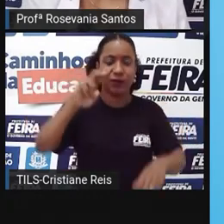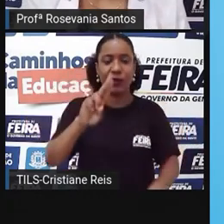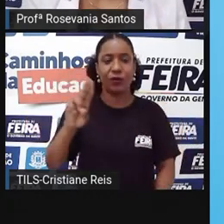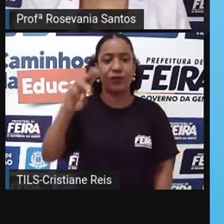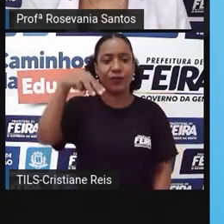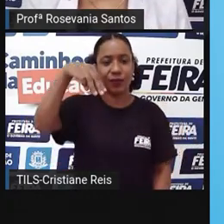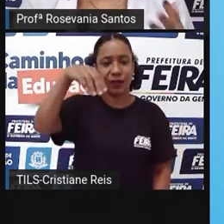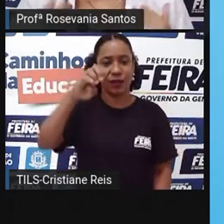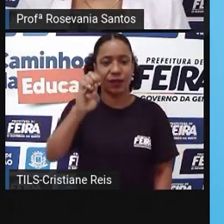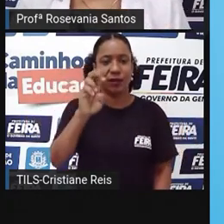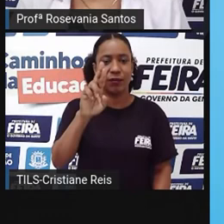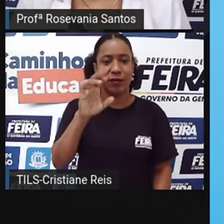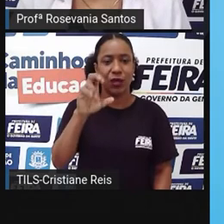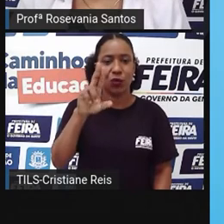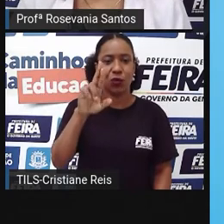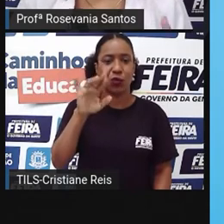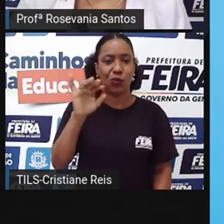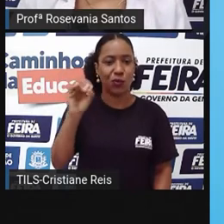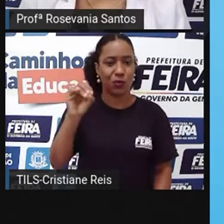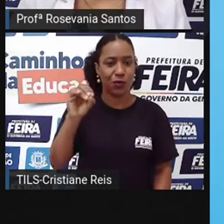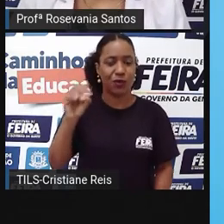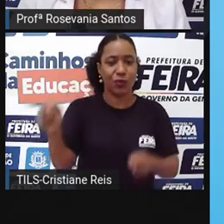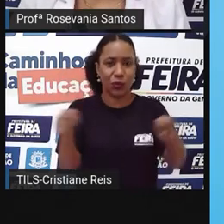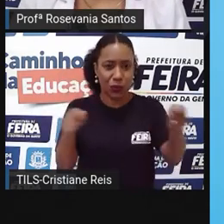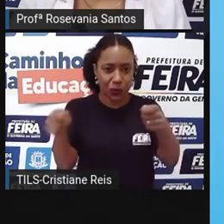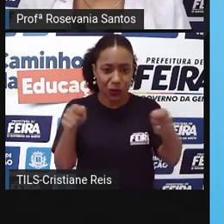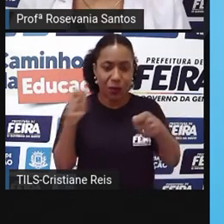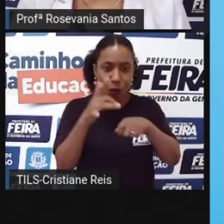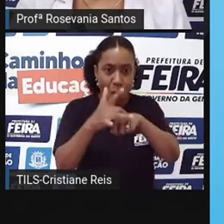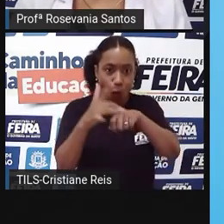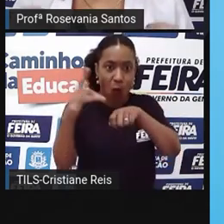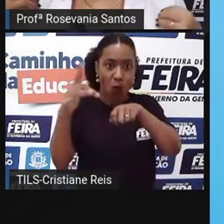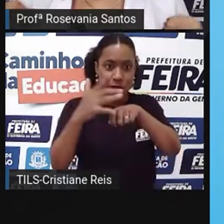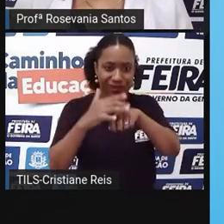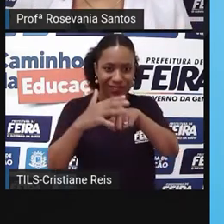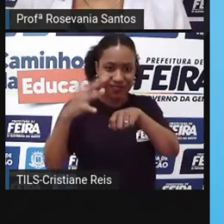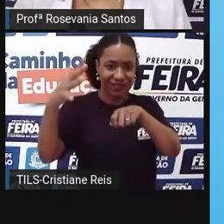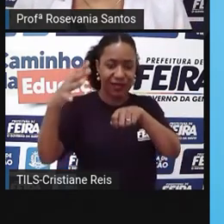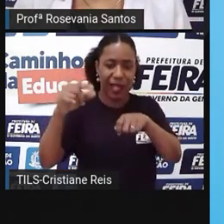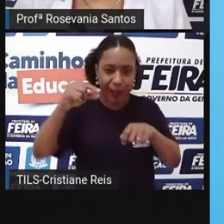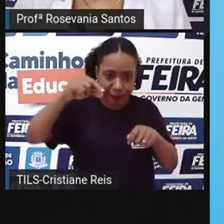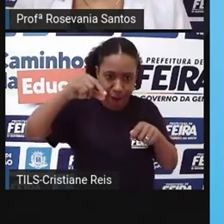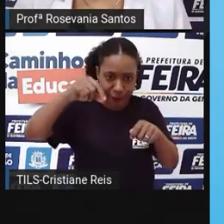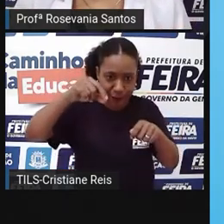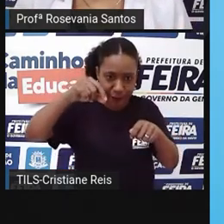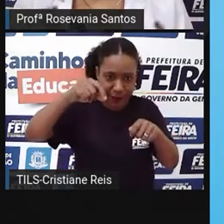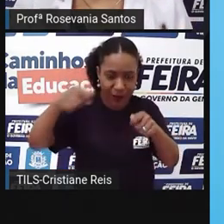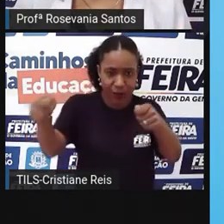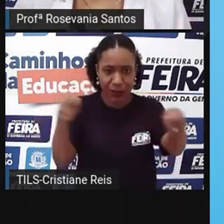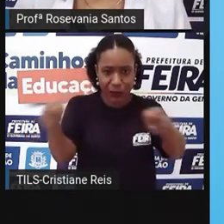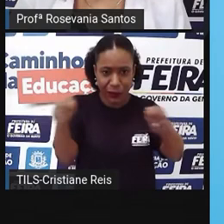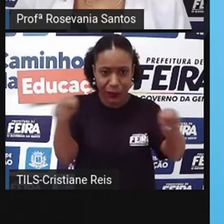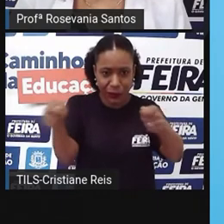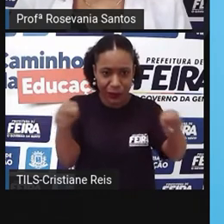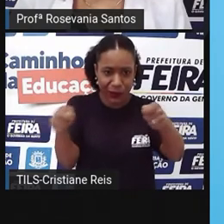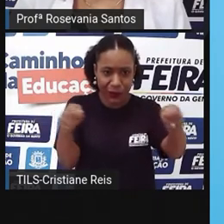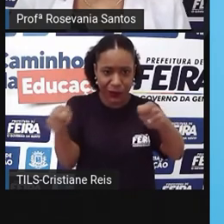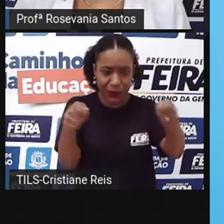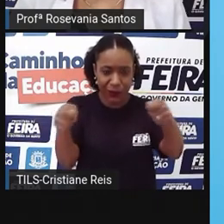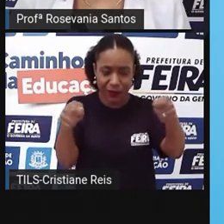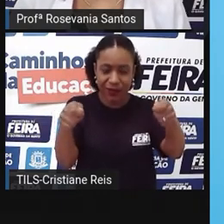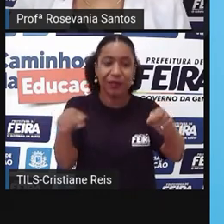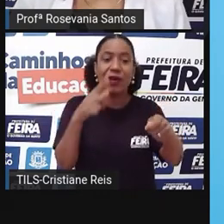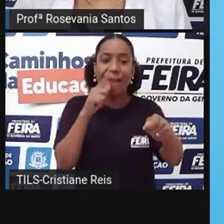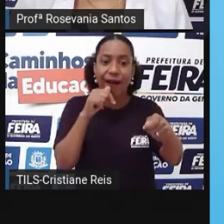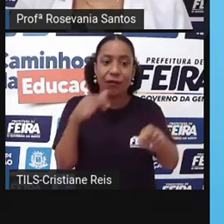para os rios, como também para a saúde humana e saúde dos animais. Então, é uma atividade bastante, embora eu dizer